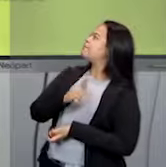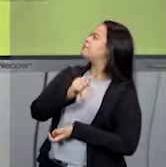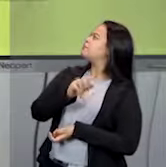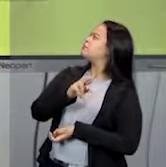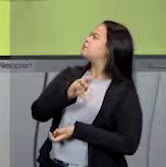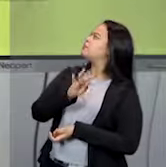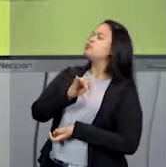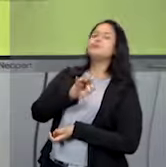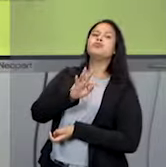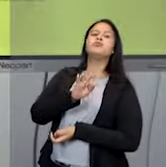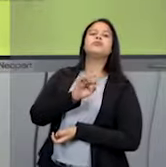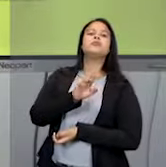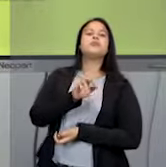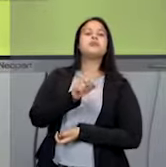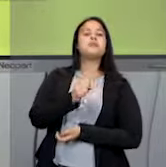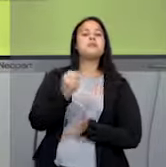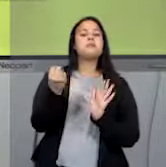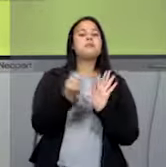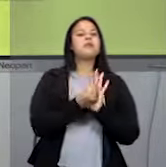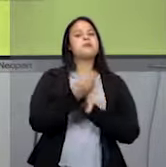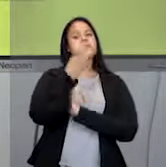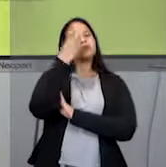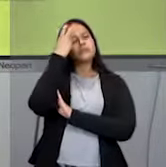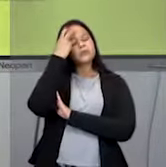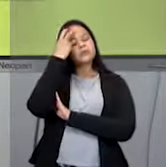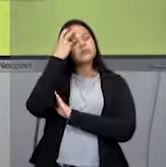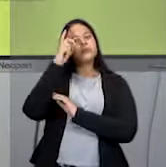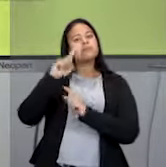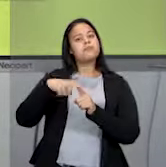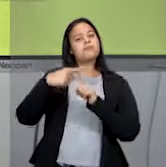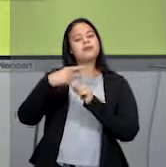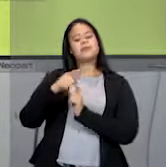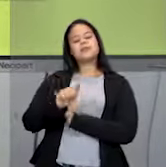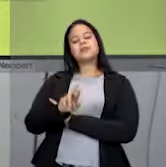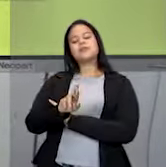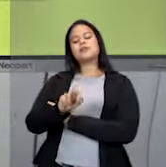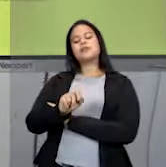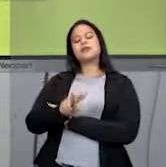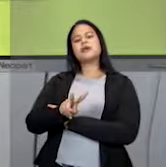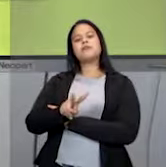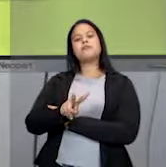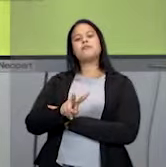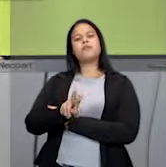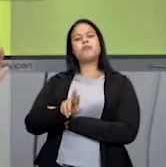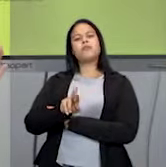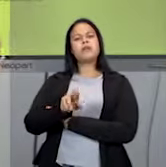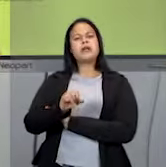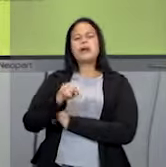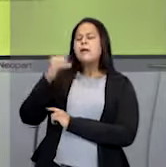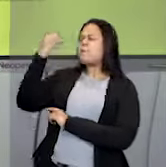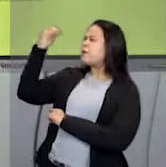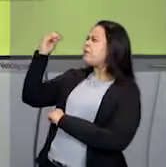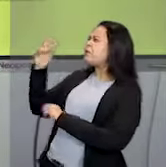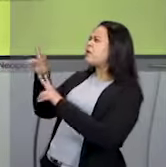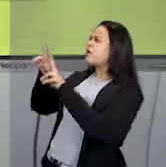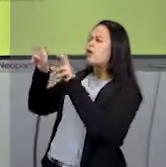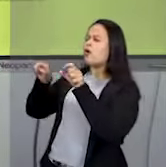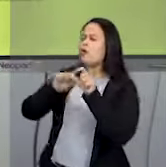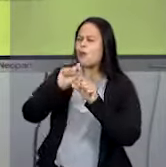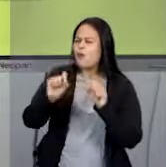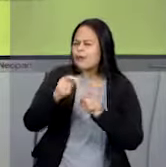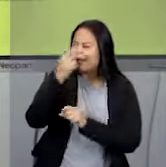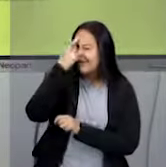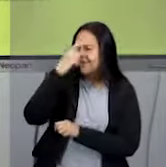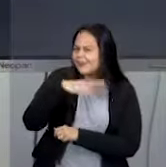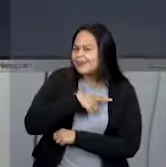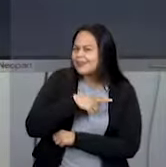patrimônio cultural e gravuras. Você já tem uma ideia do que se tratam esses assuntos? Vamos